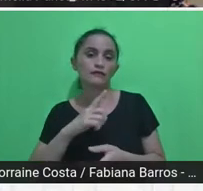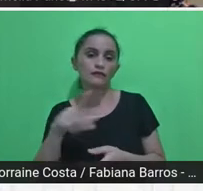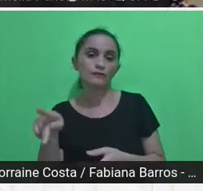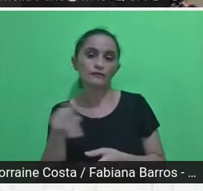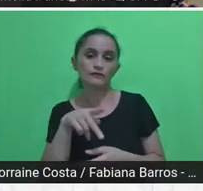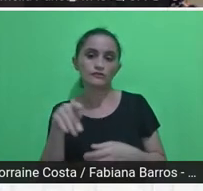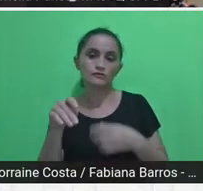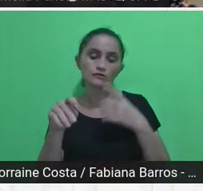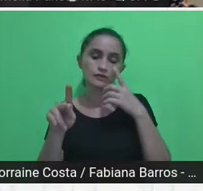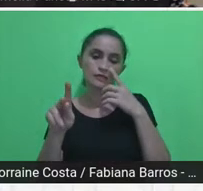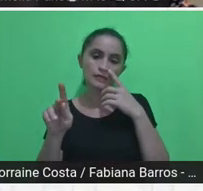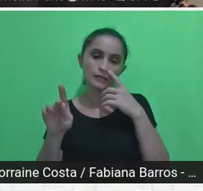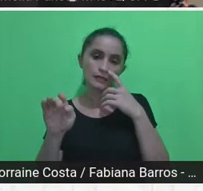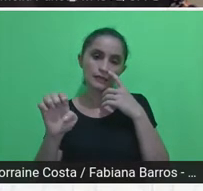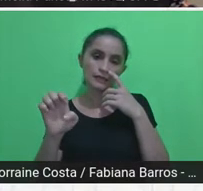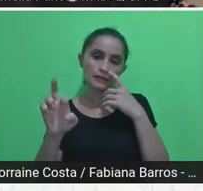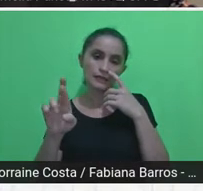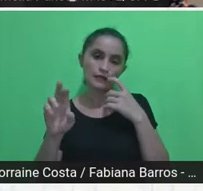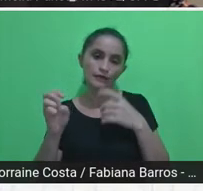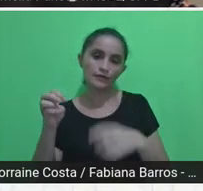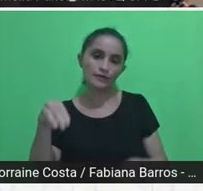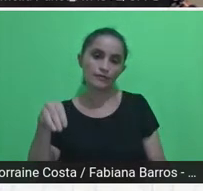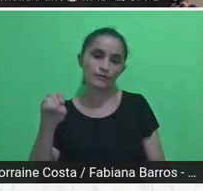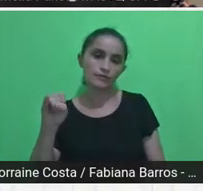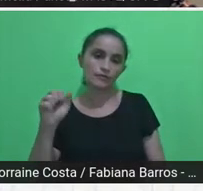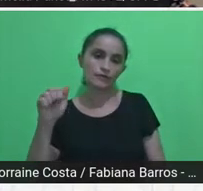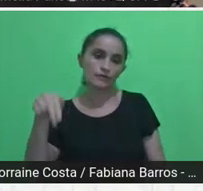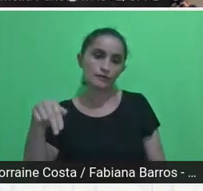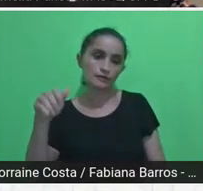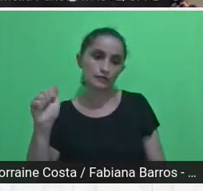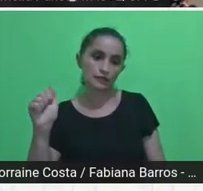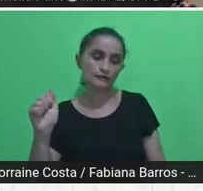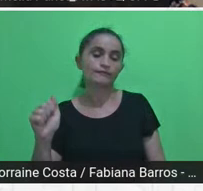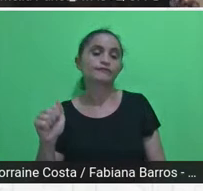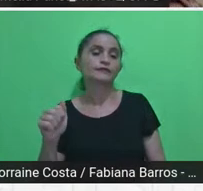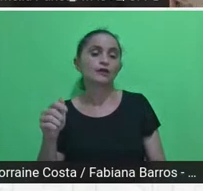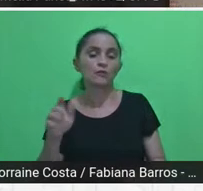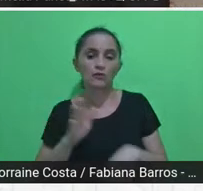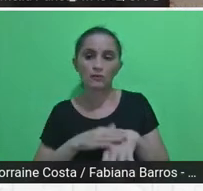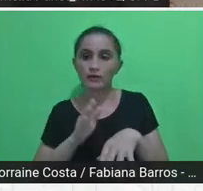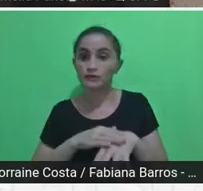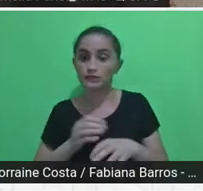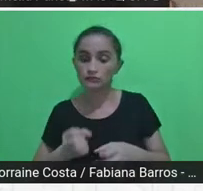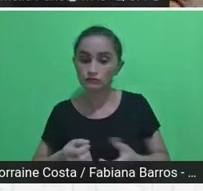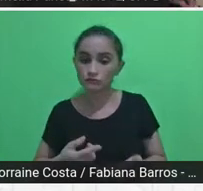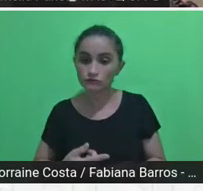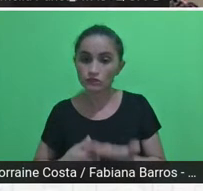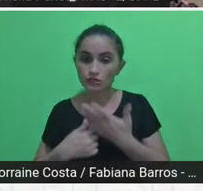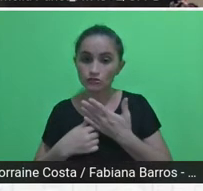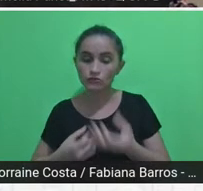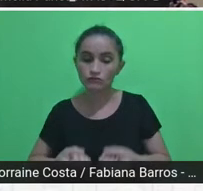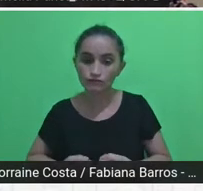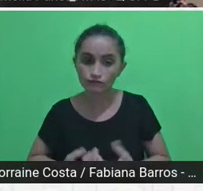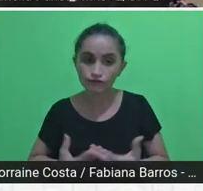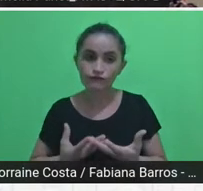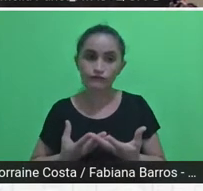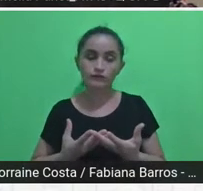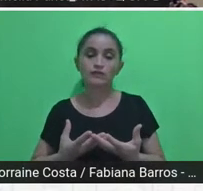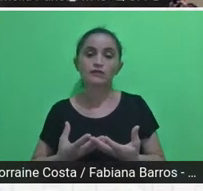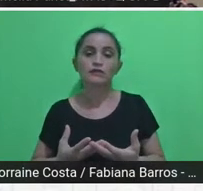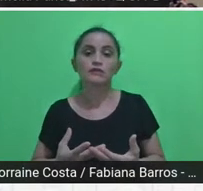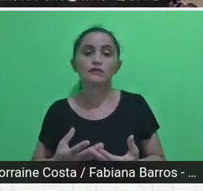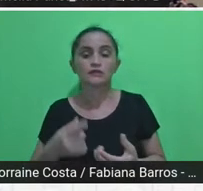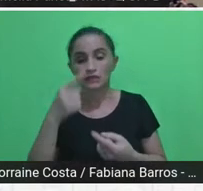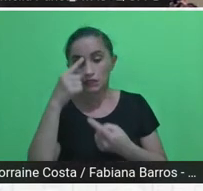outra aula inspiradora e que daí por diante nós iniciamos as atividades realmente, inicialmente, de maneira